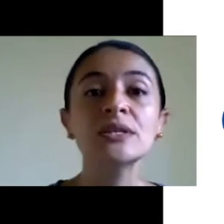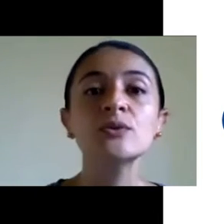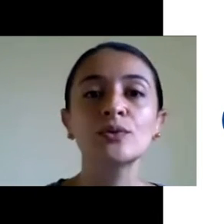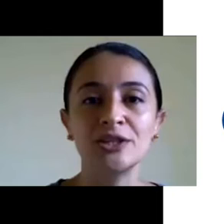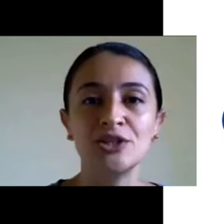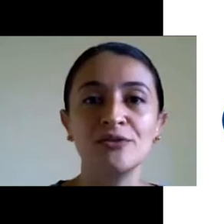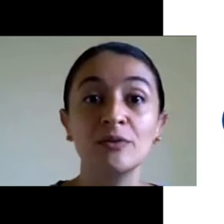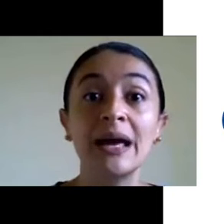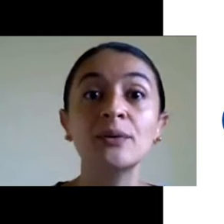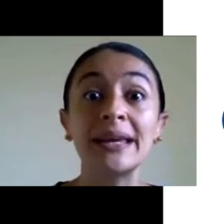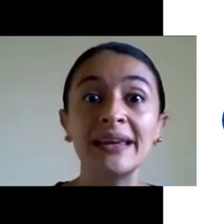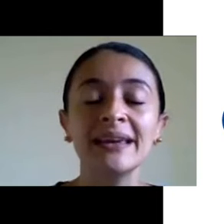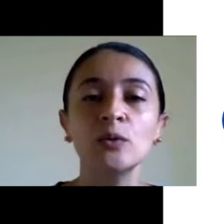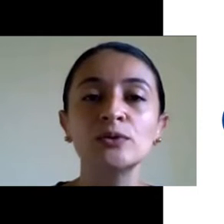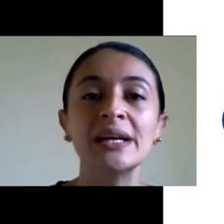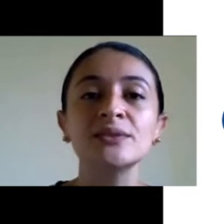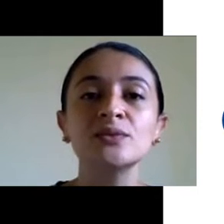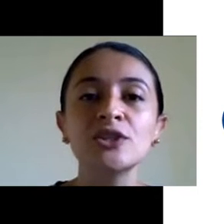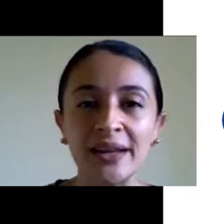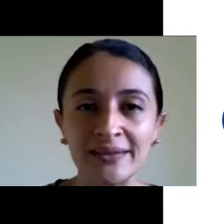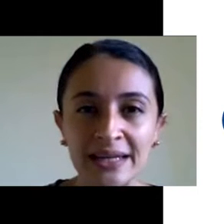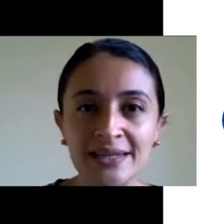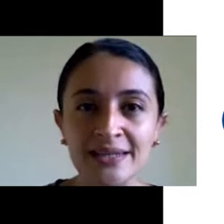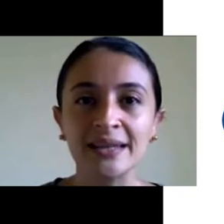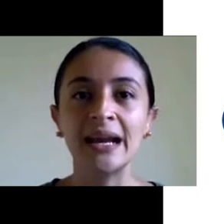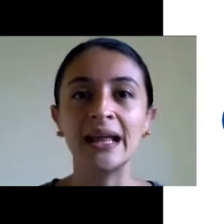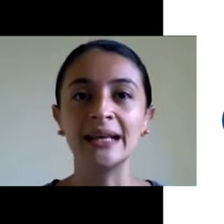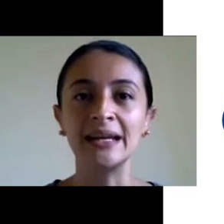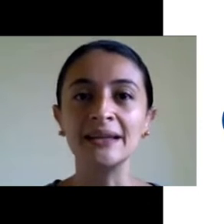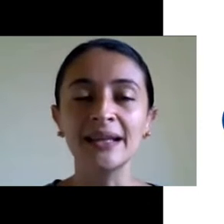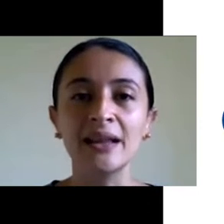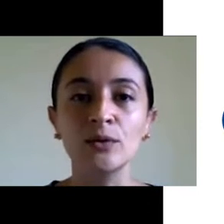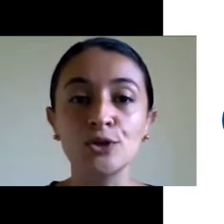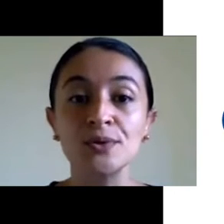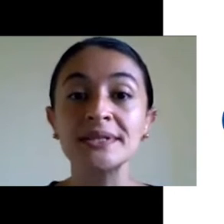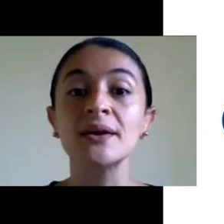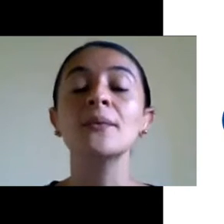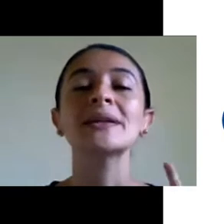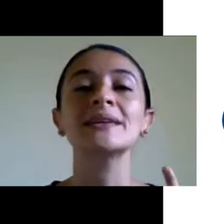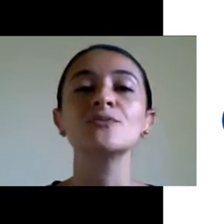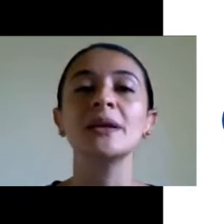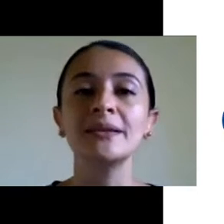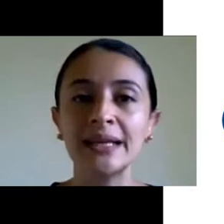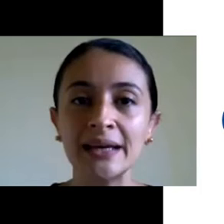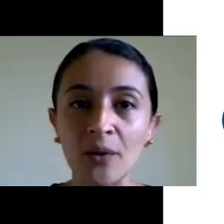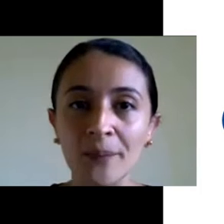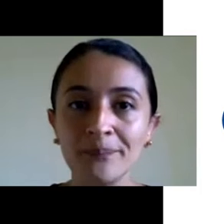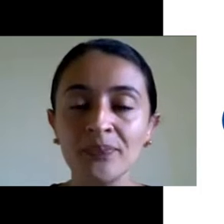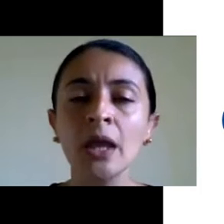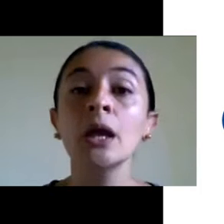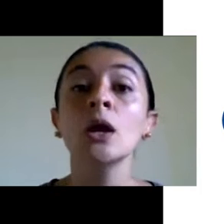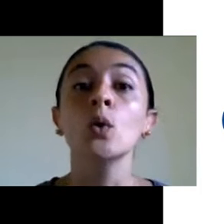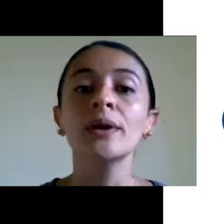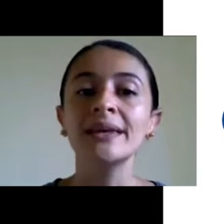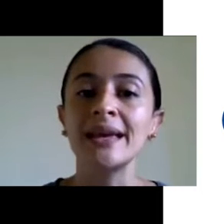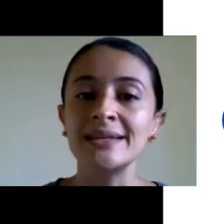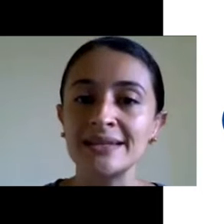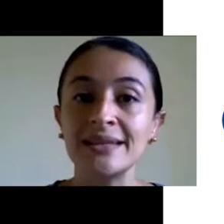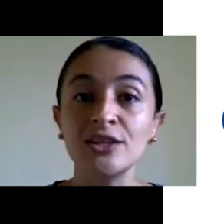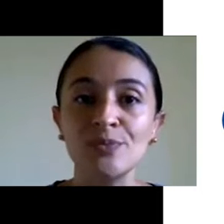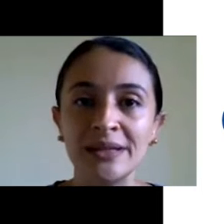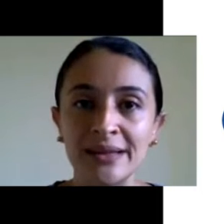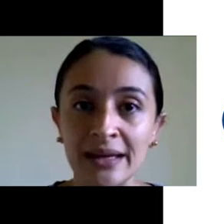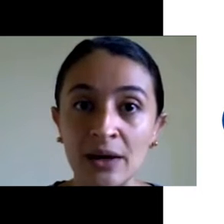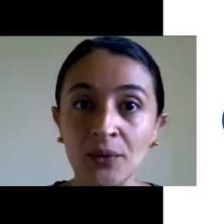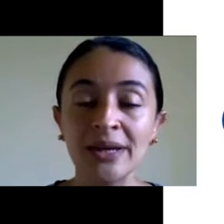E aí, o segundo que a gente viu lá é o quê? A segunda diretriz que tá lá na lei, tá lá na Constituição, o atendimento integral. O que que quer